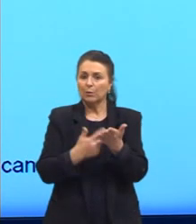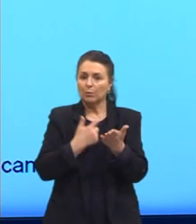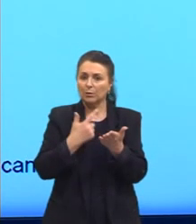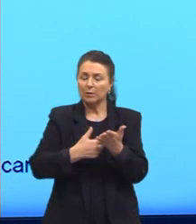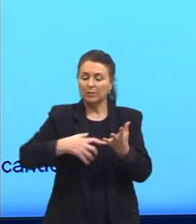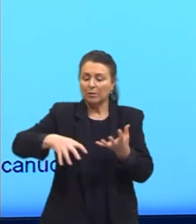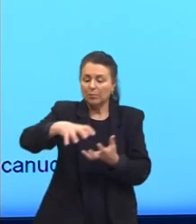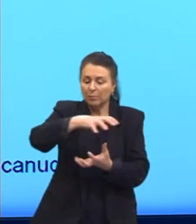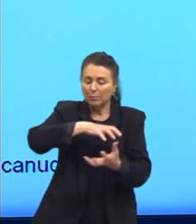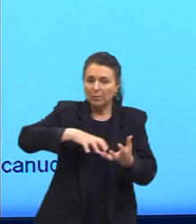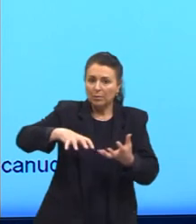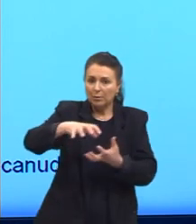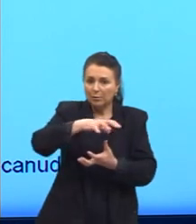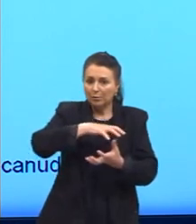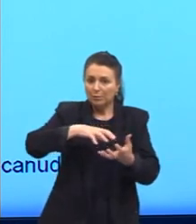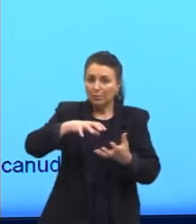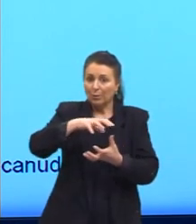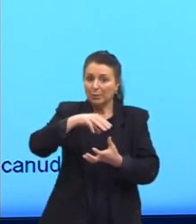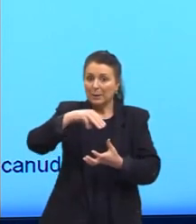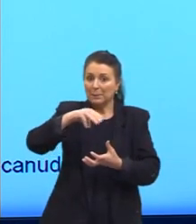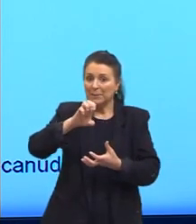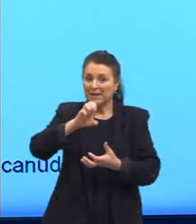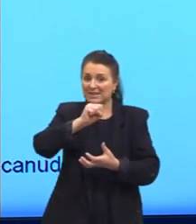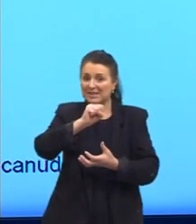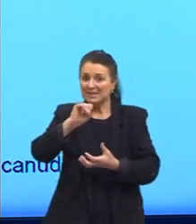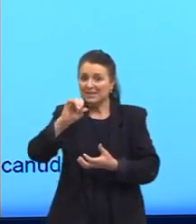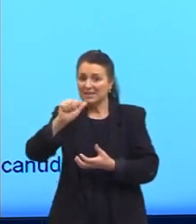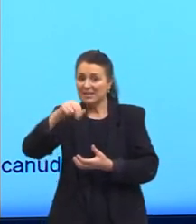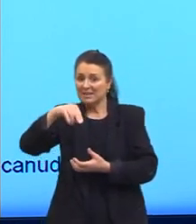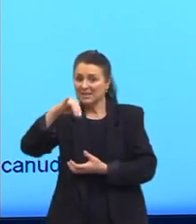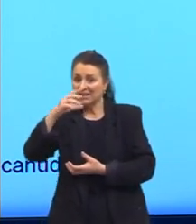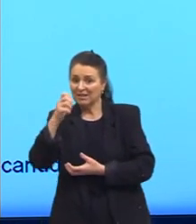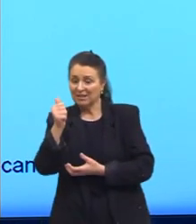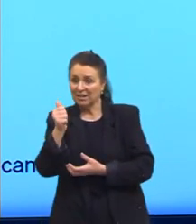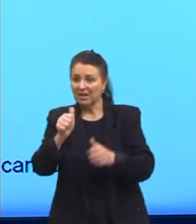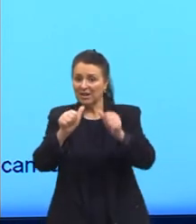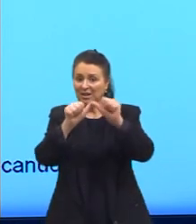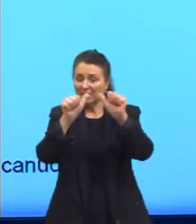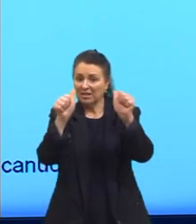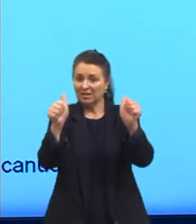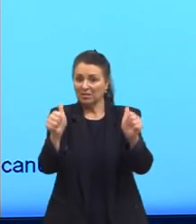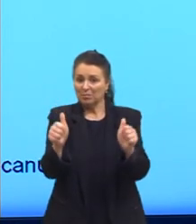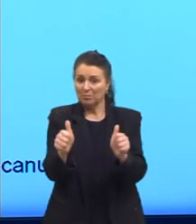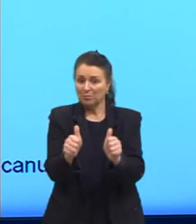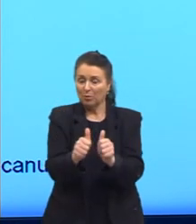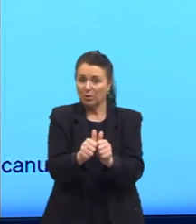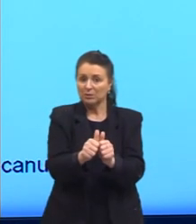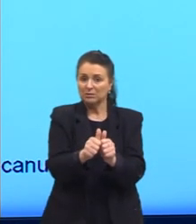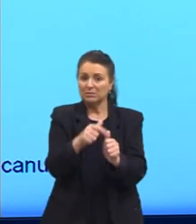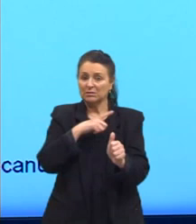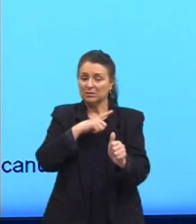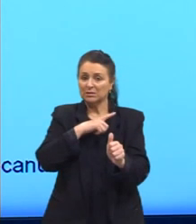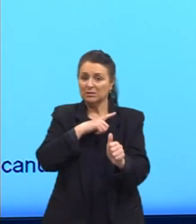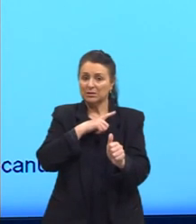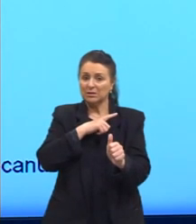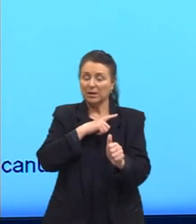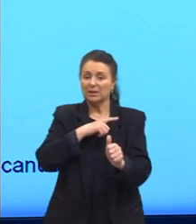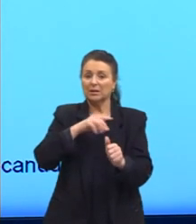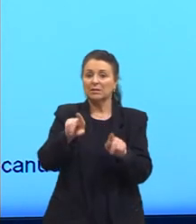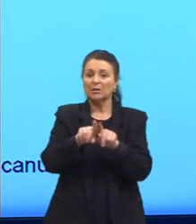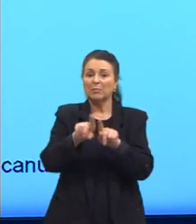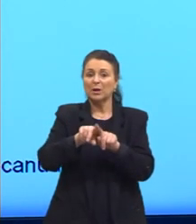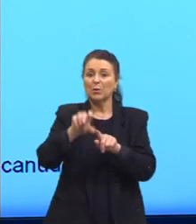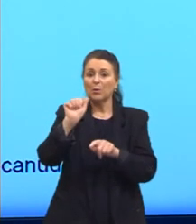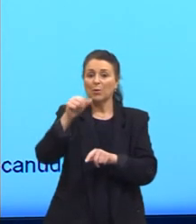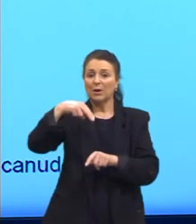uma revolta messiânica e aqui nessa imagem aqui a gente tem a figura do Antônio Conselheiro,